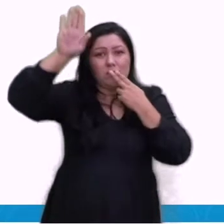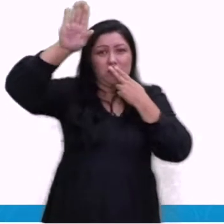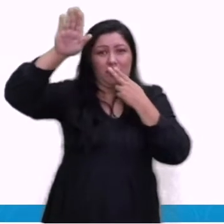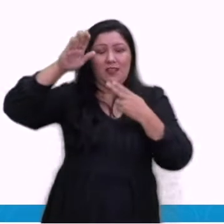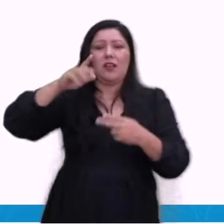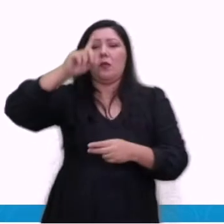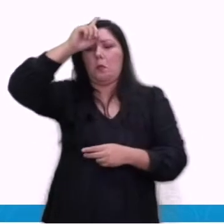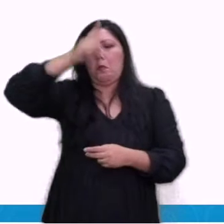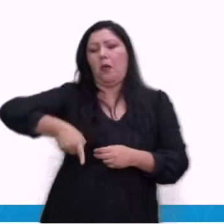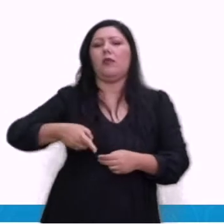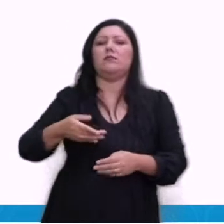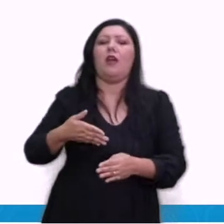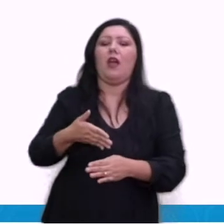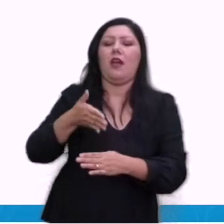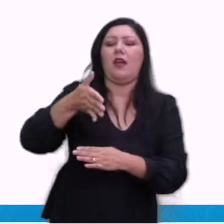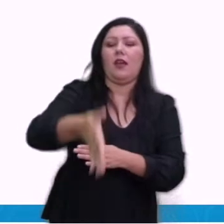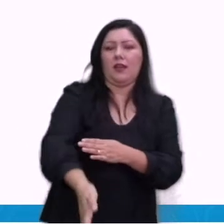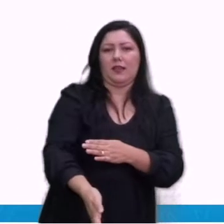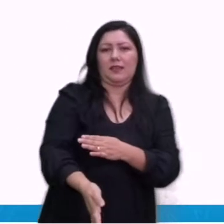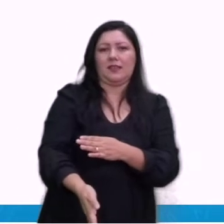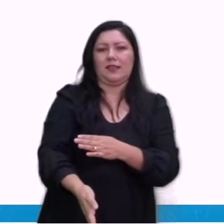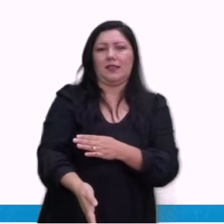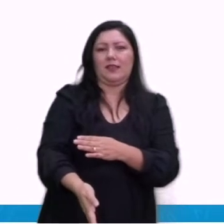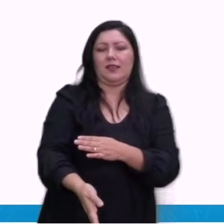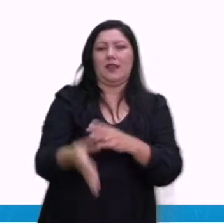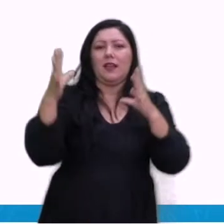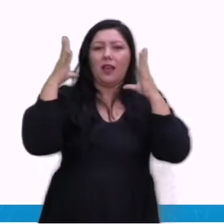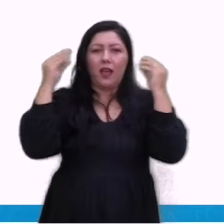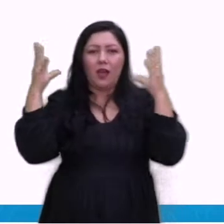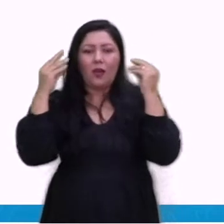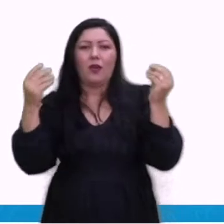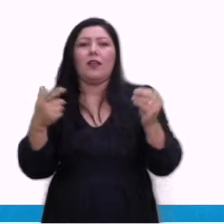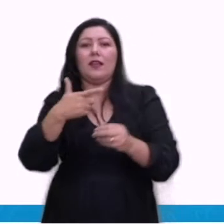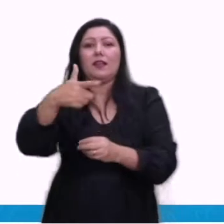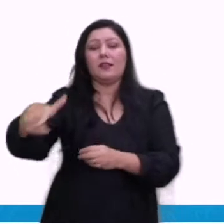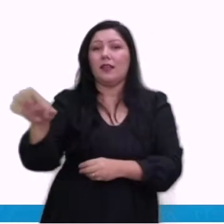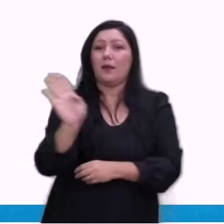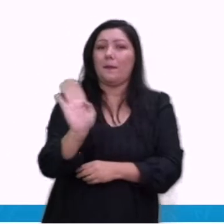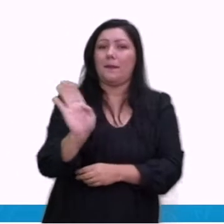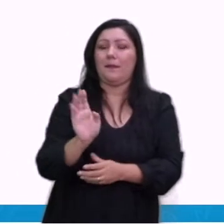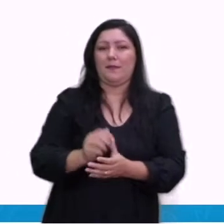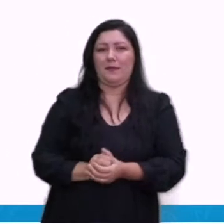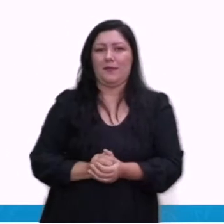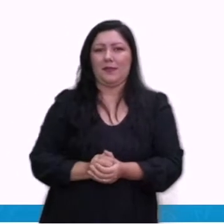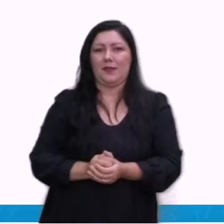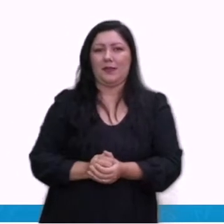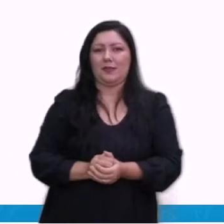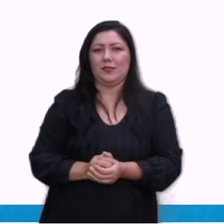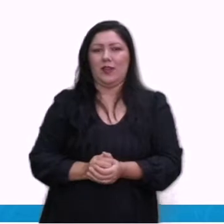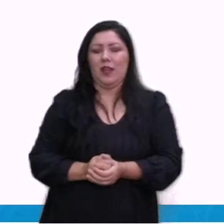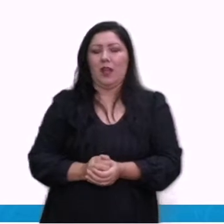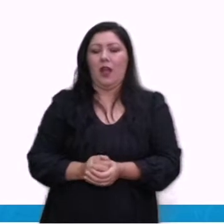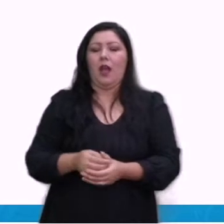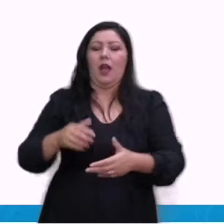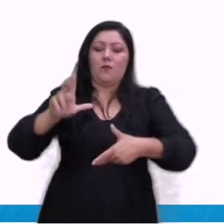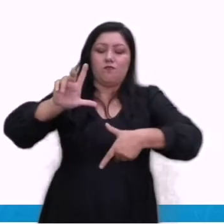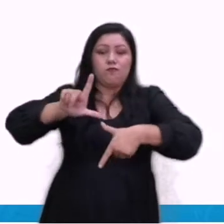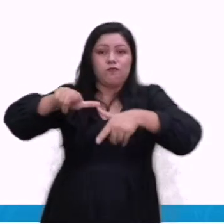da Bélgica. E uma vez ocupados esses países, as tropas nazistas rumam